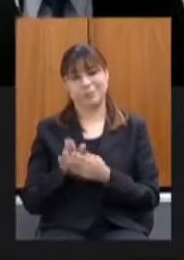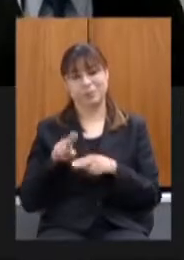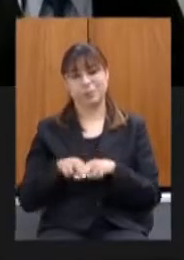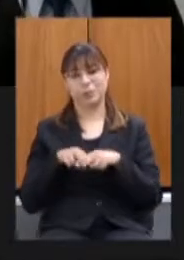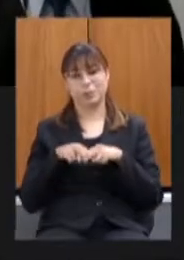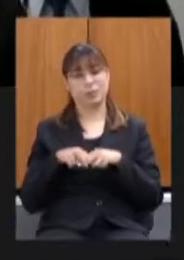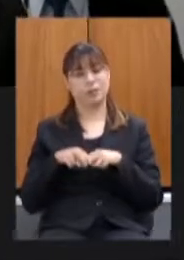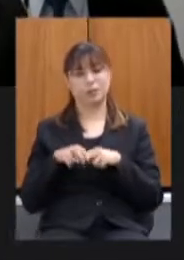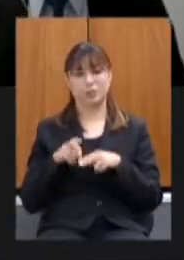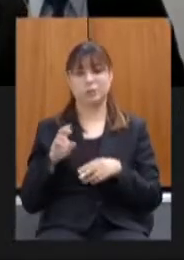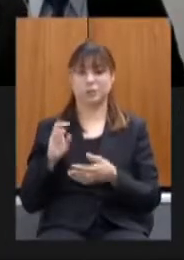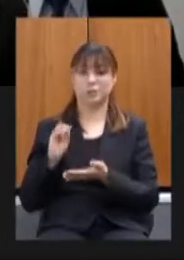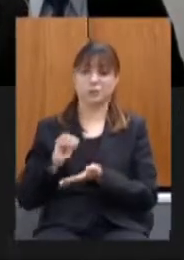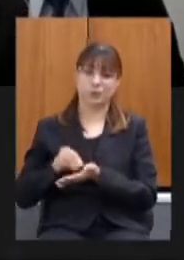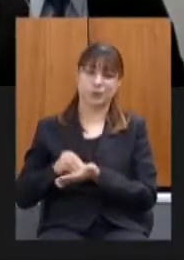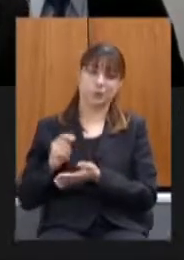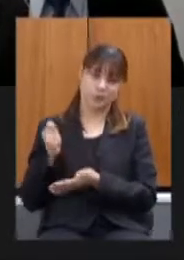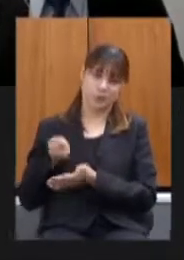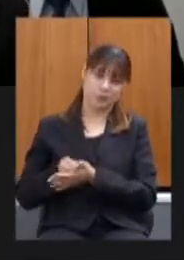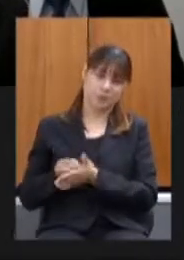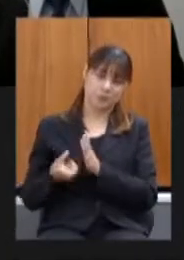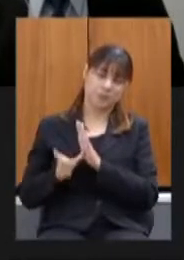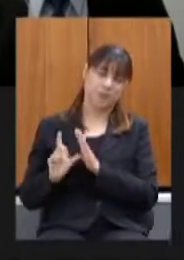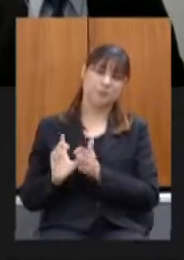por favor próximo